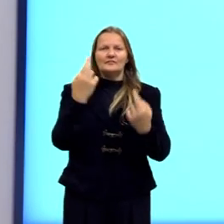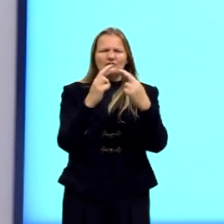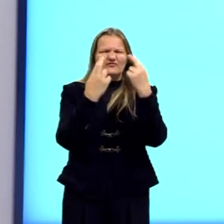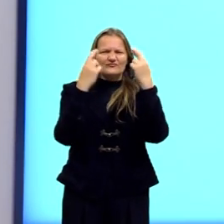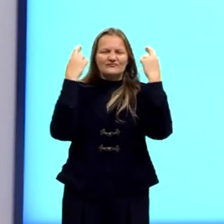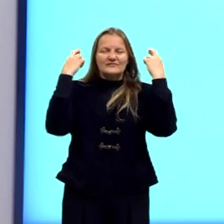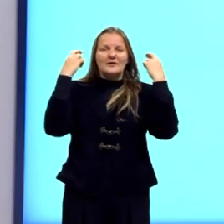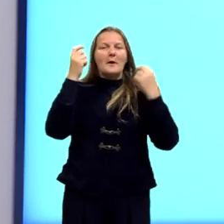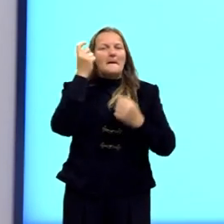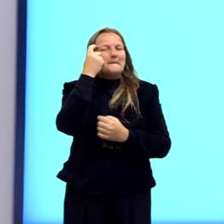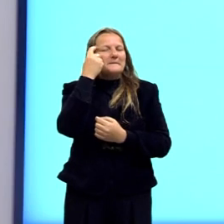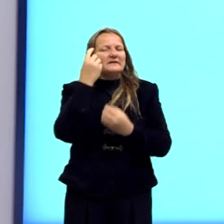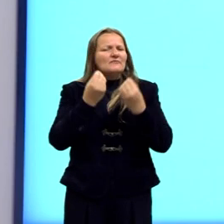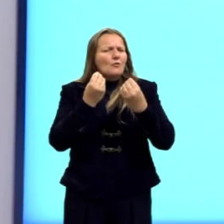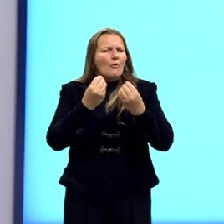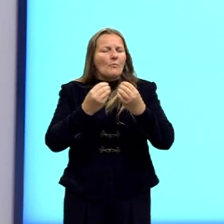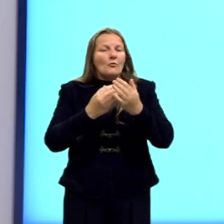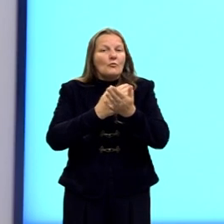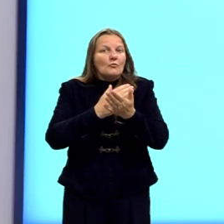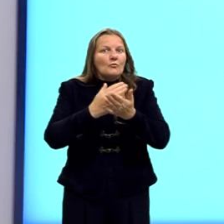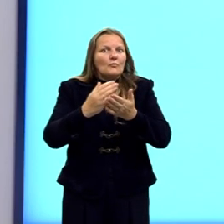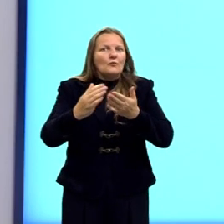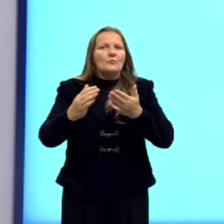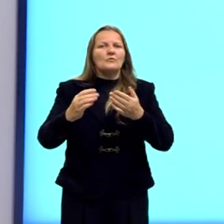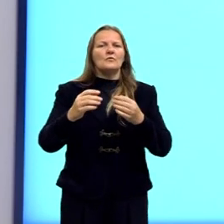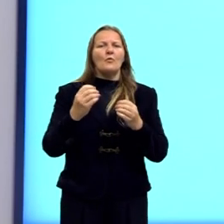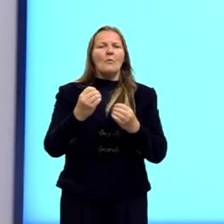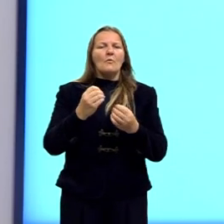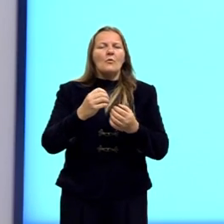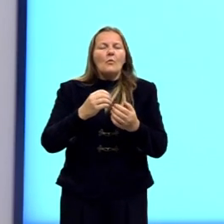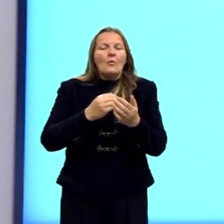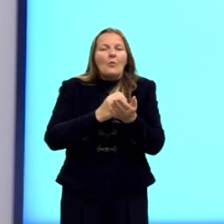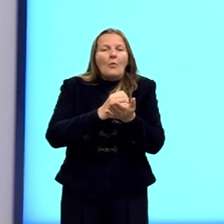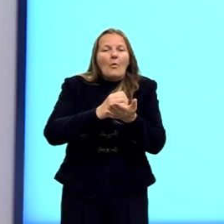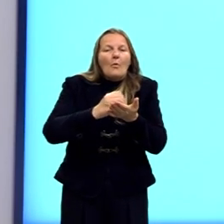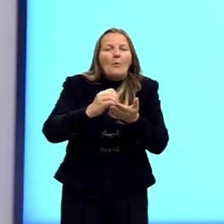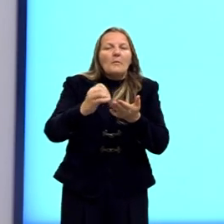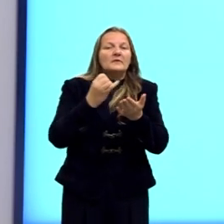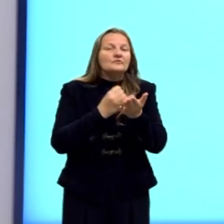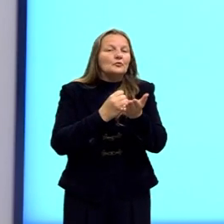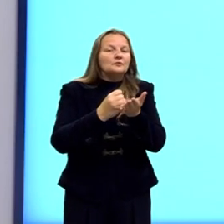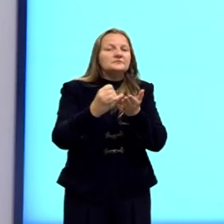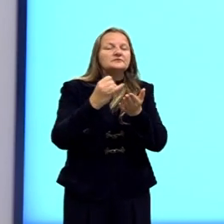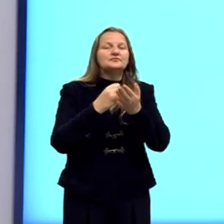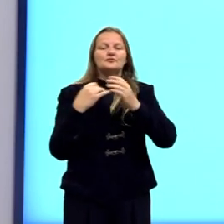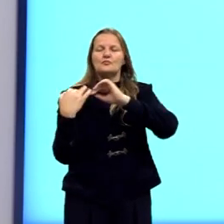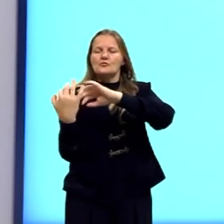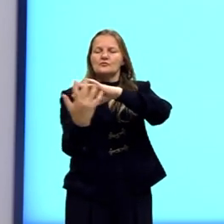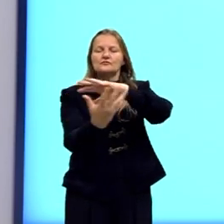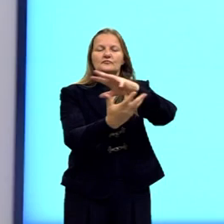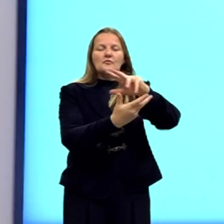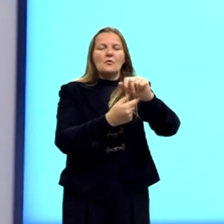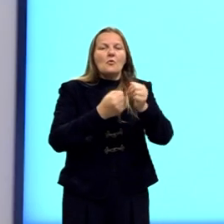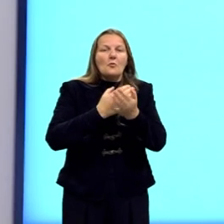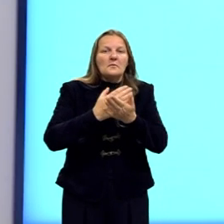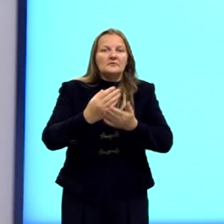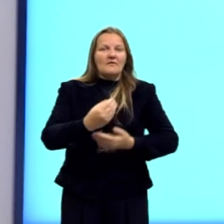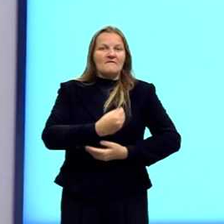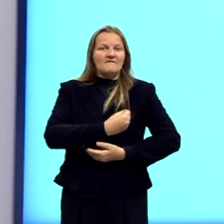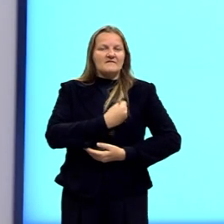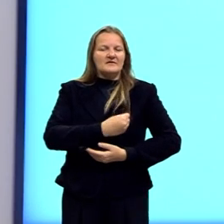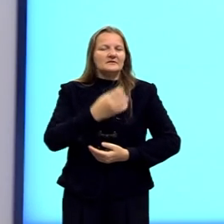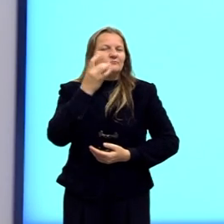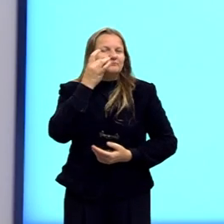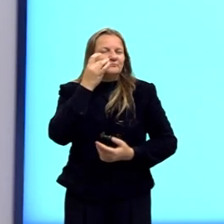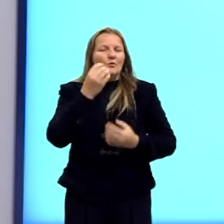pensavam sobre isso, sobre a origem do universo, sobre a origem dos organismos, né? Então,